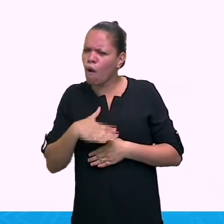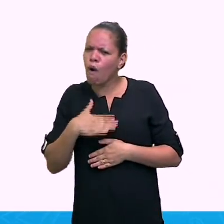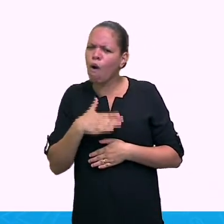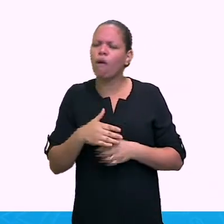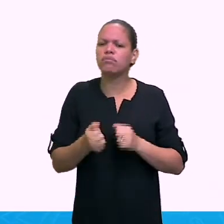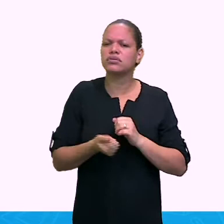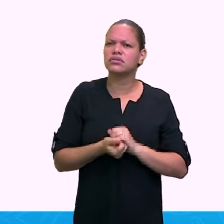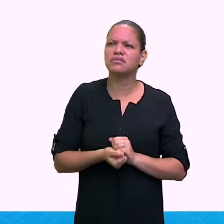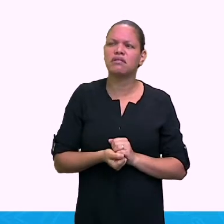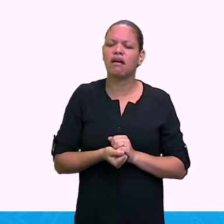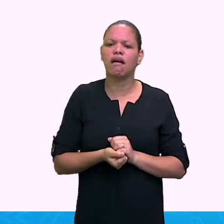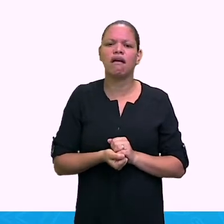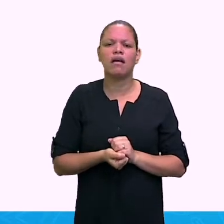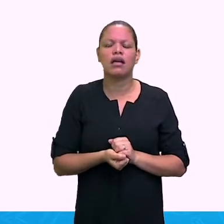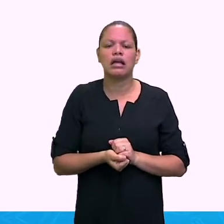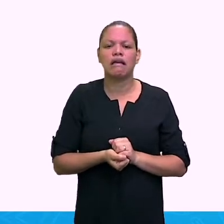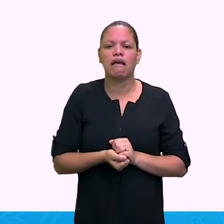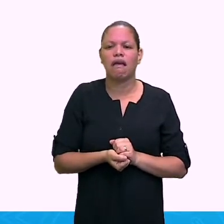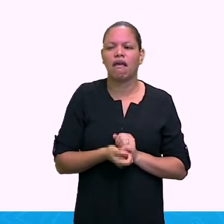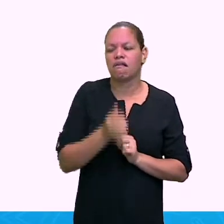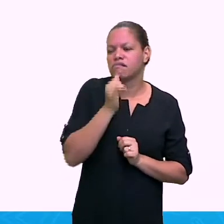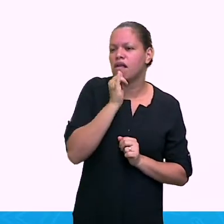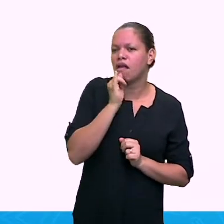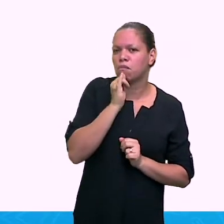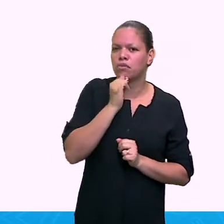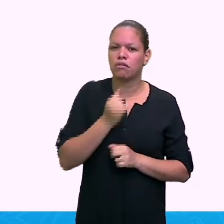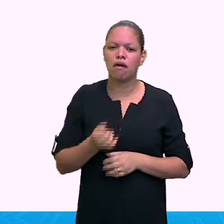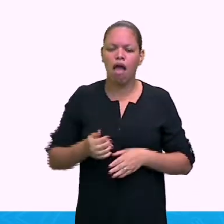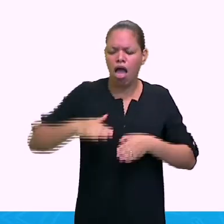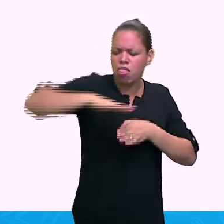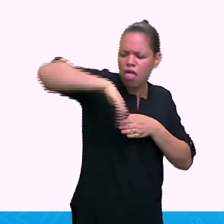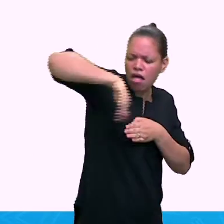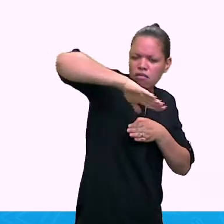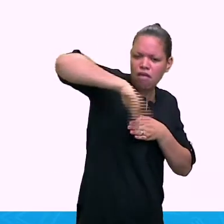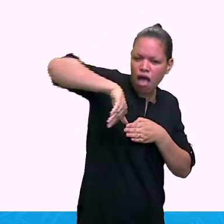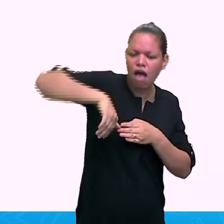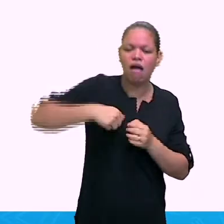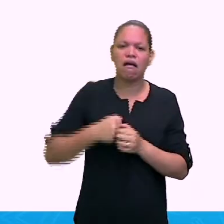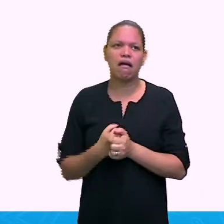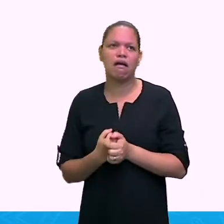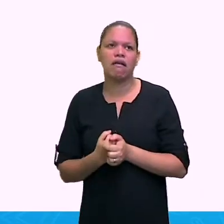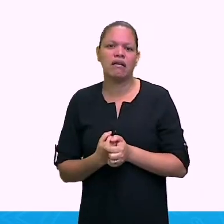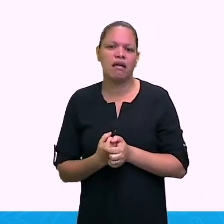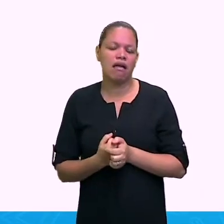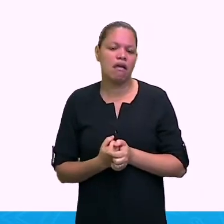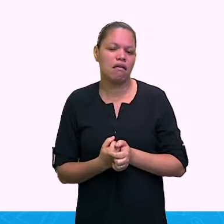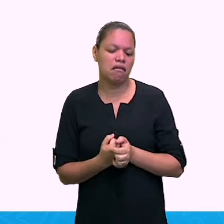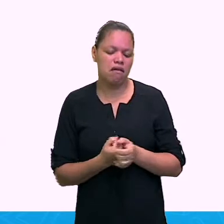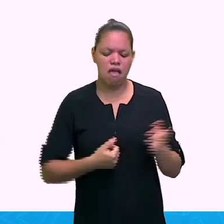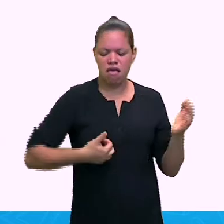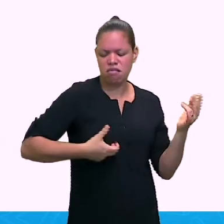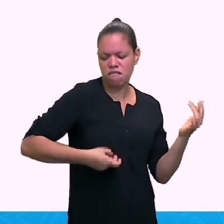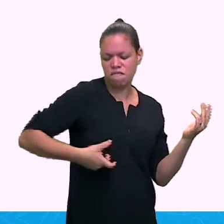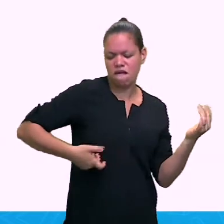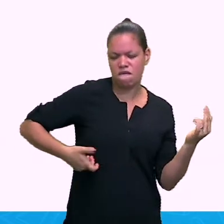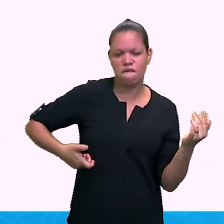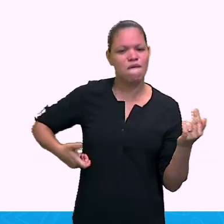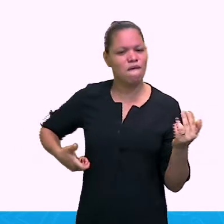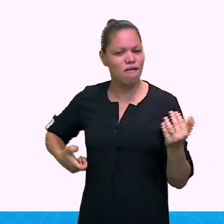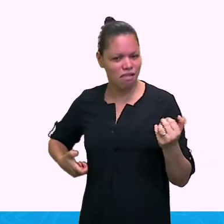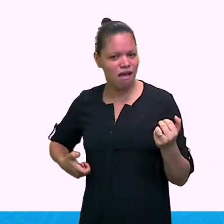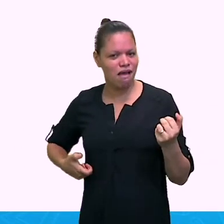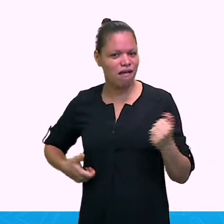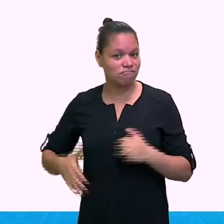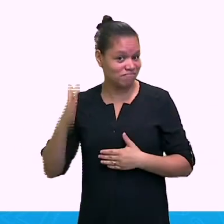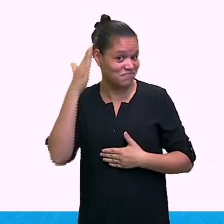sua bio. Só que, normalmente, não esqueça, esse verbo, ele tem que estar na ação. Então, ele tem T-U